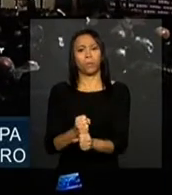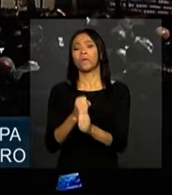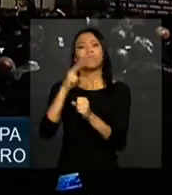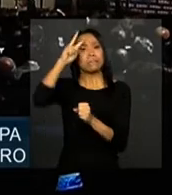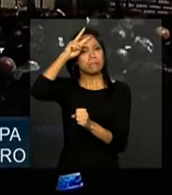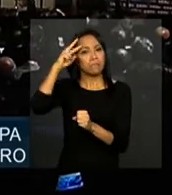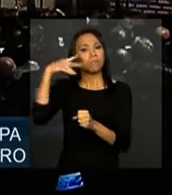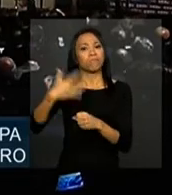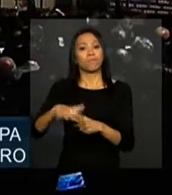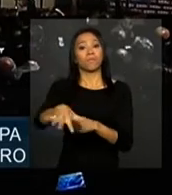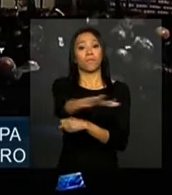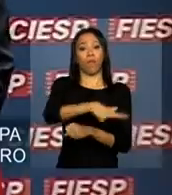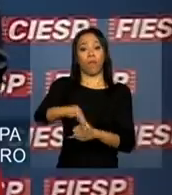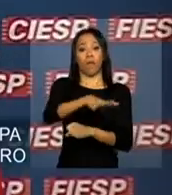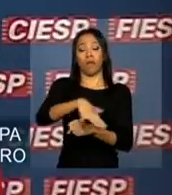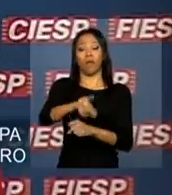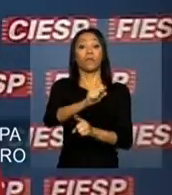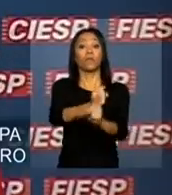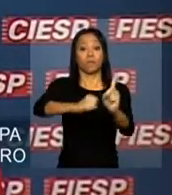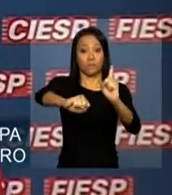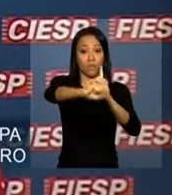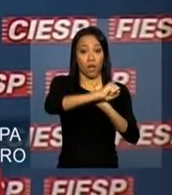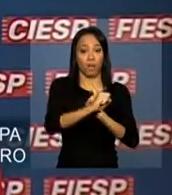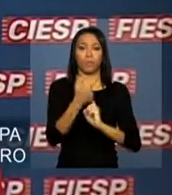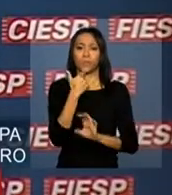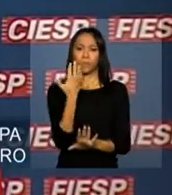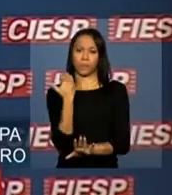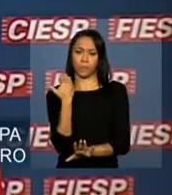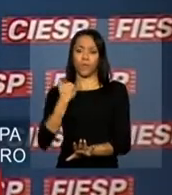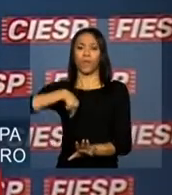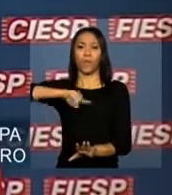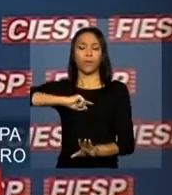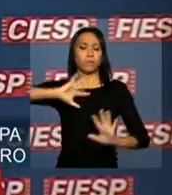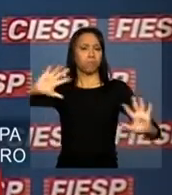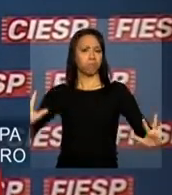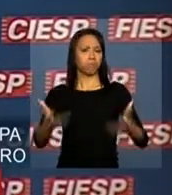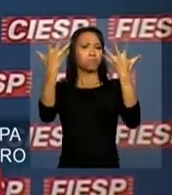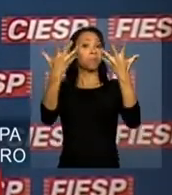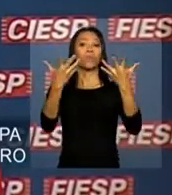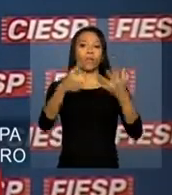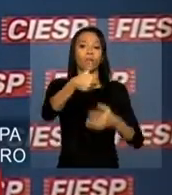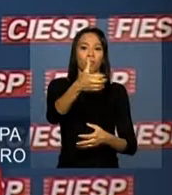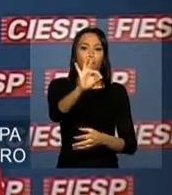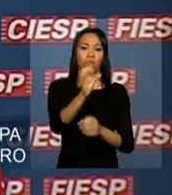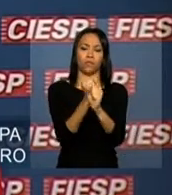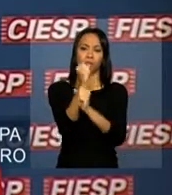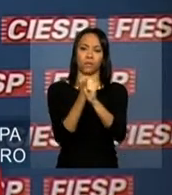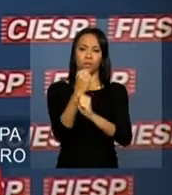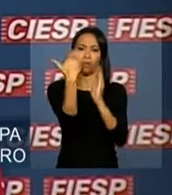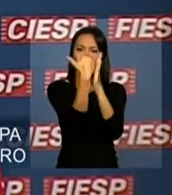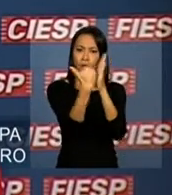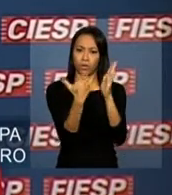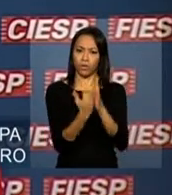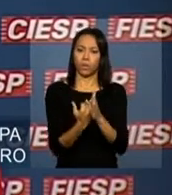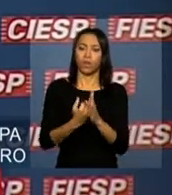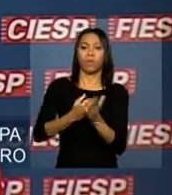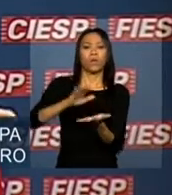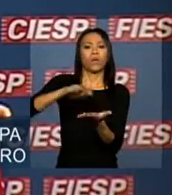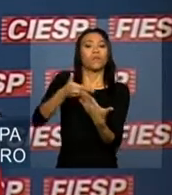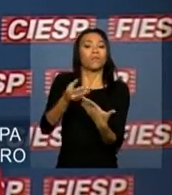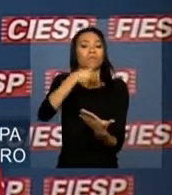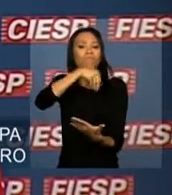área social. Recentemente, celebramos os 10 anos do programa Bolsa Família,